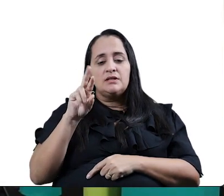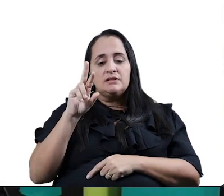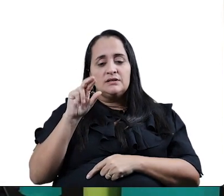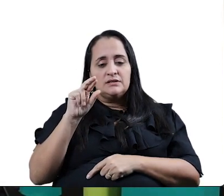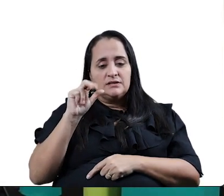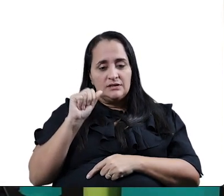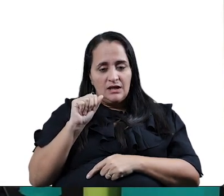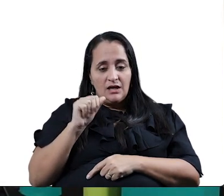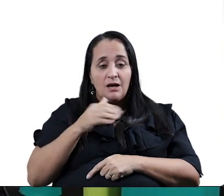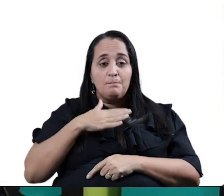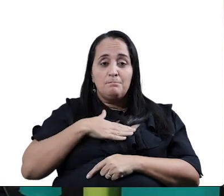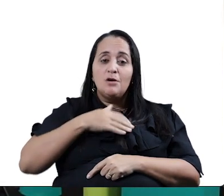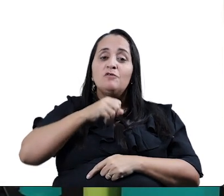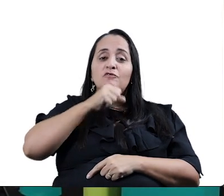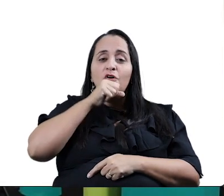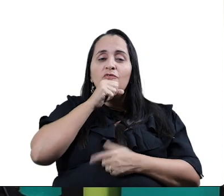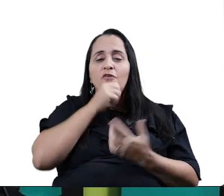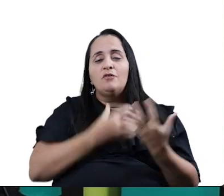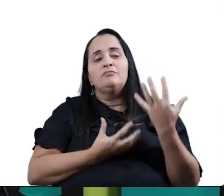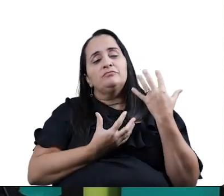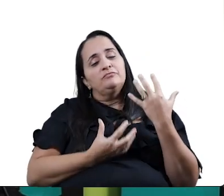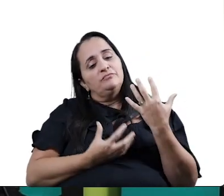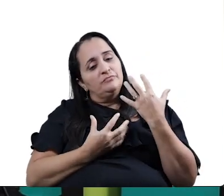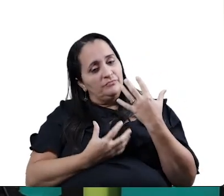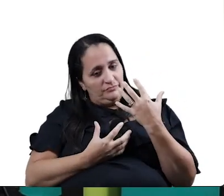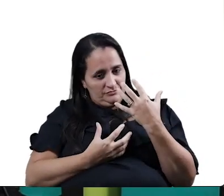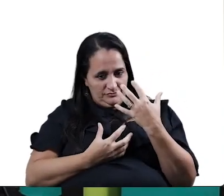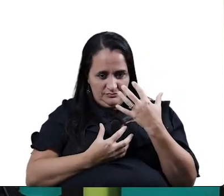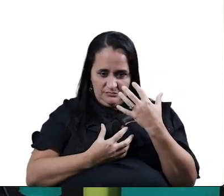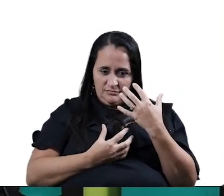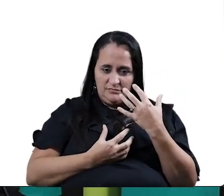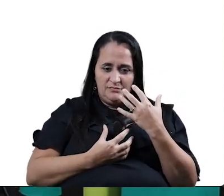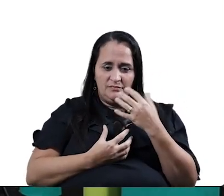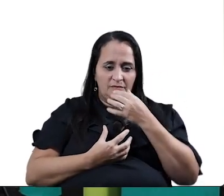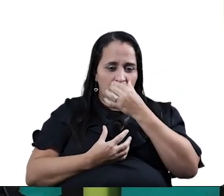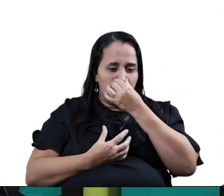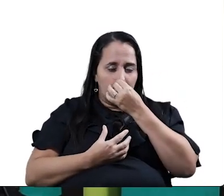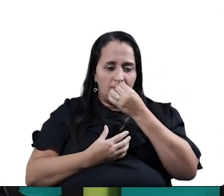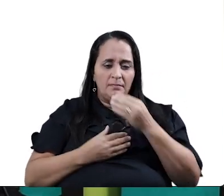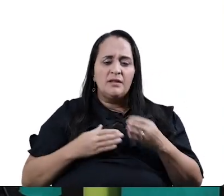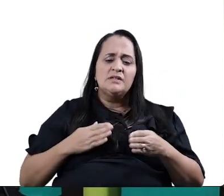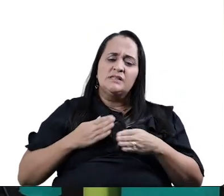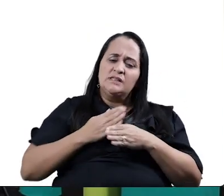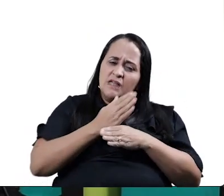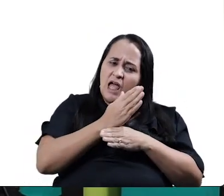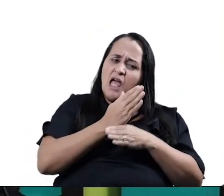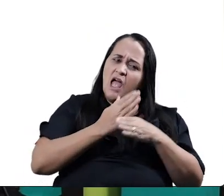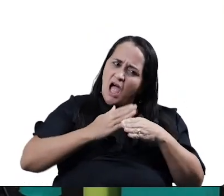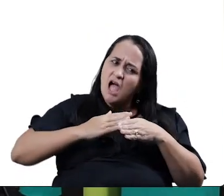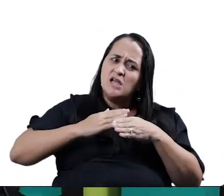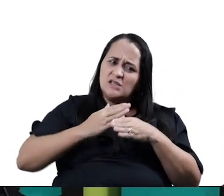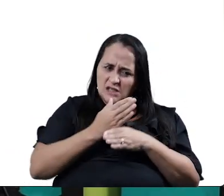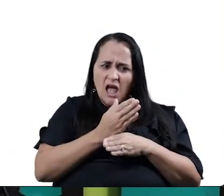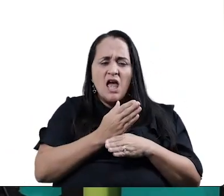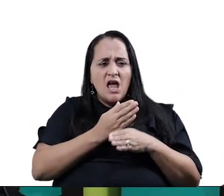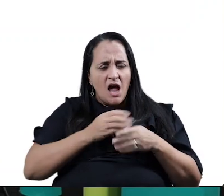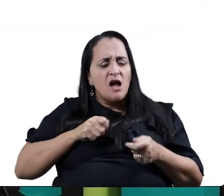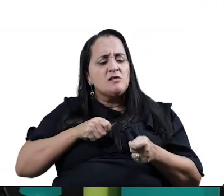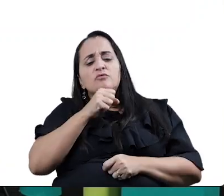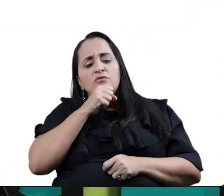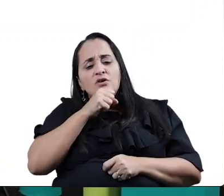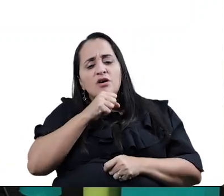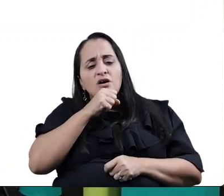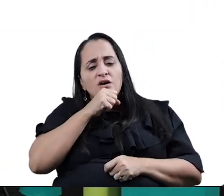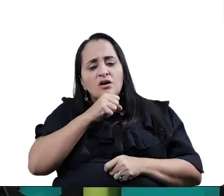botava aí no colo e cantava comigo. Vocês já ouviram? Que fala, serra, serra, serra do. Serra o papo do vovô.